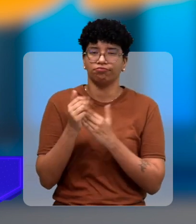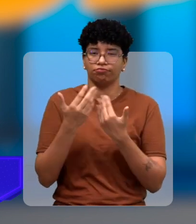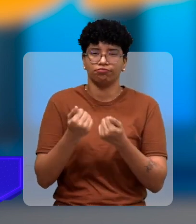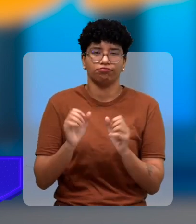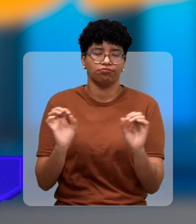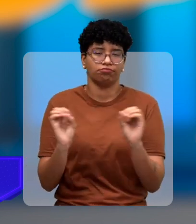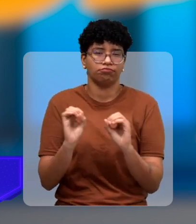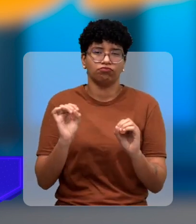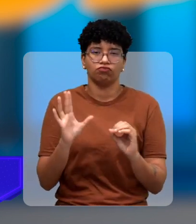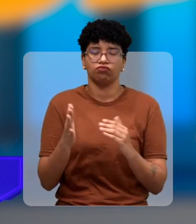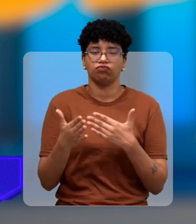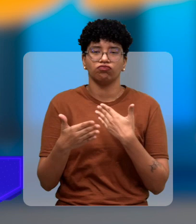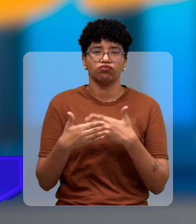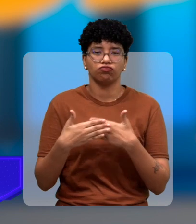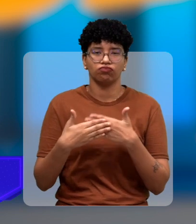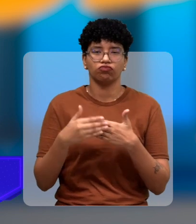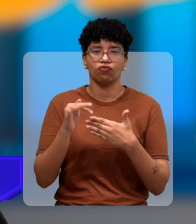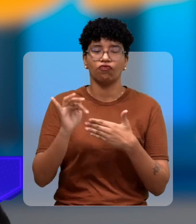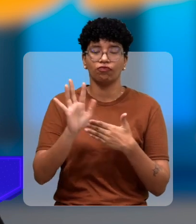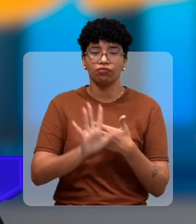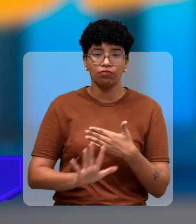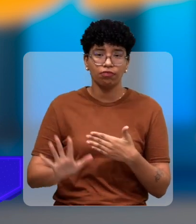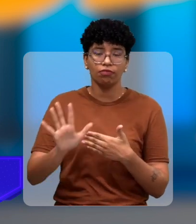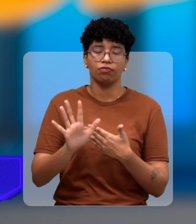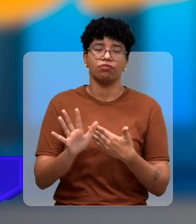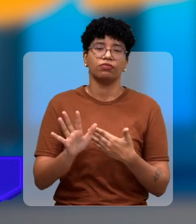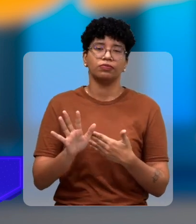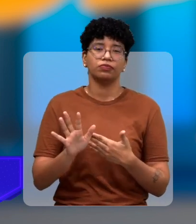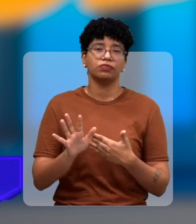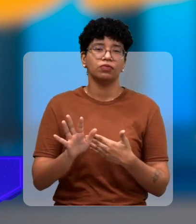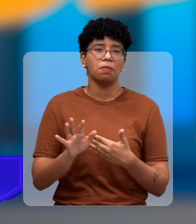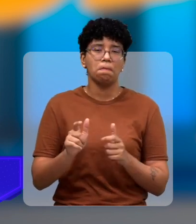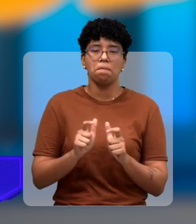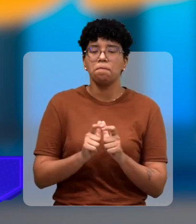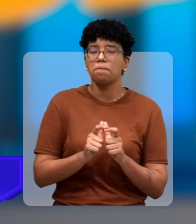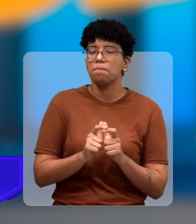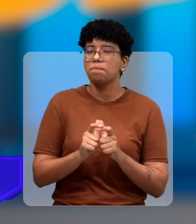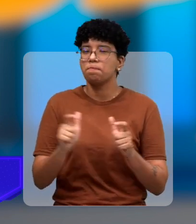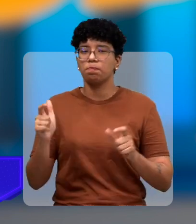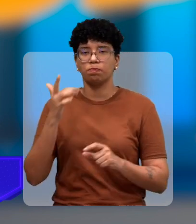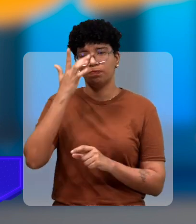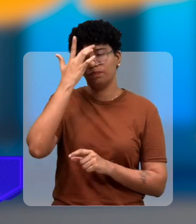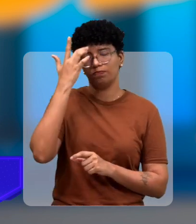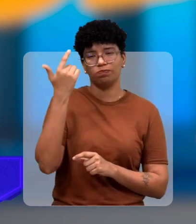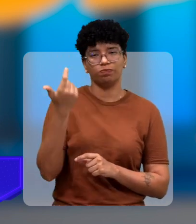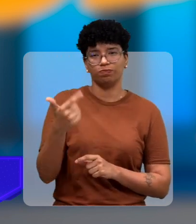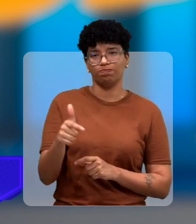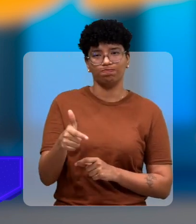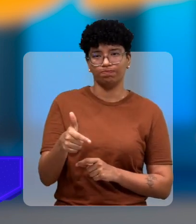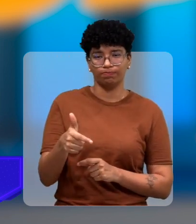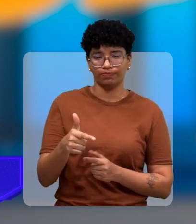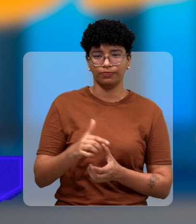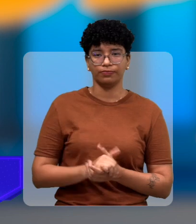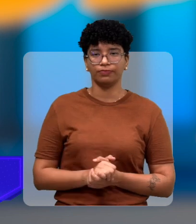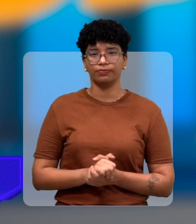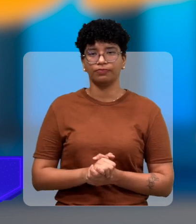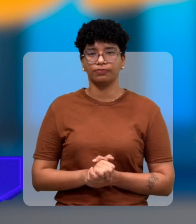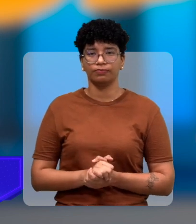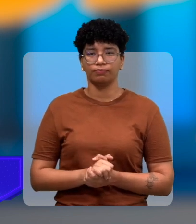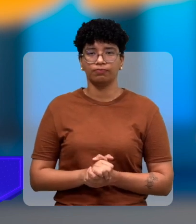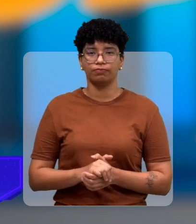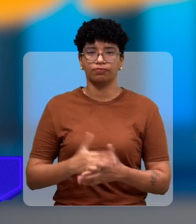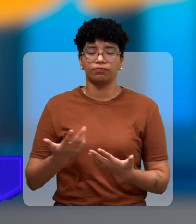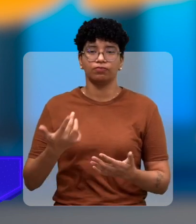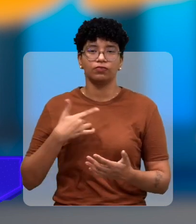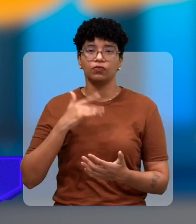ele não aceita nada. Somente o passe livre federal que infelizmente nem todo mundo tem, entendeu? Então, eu acho que